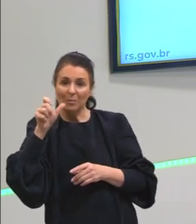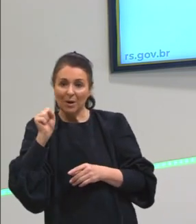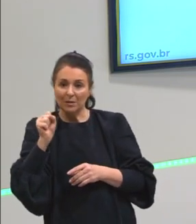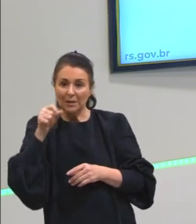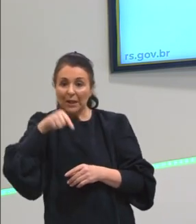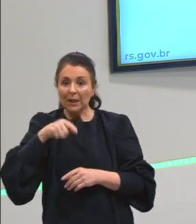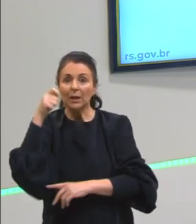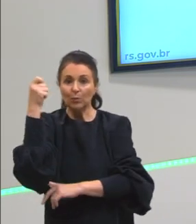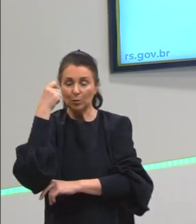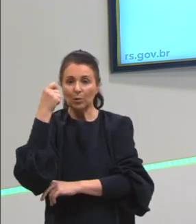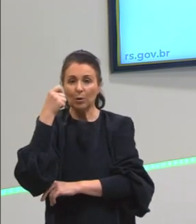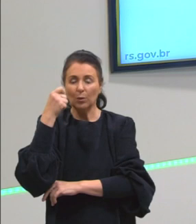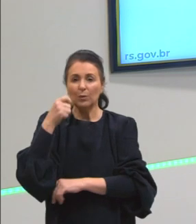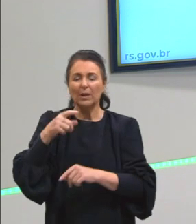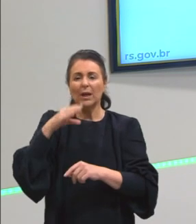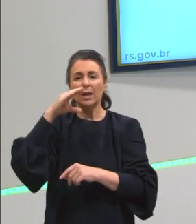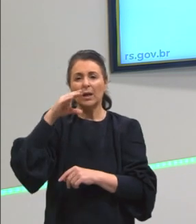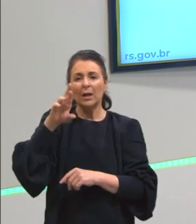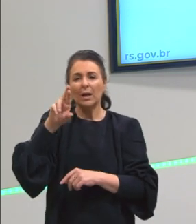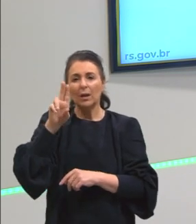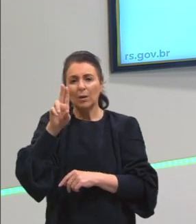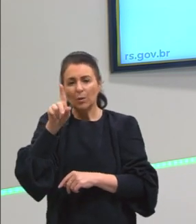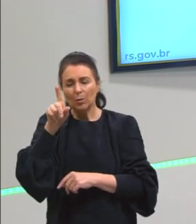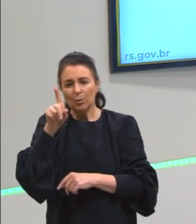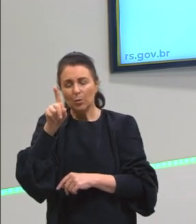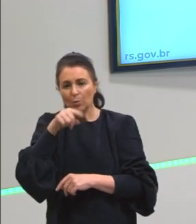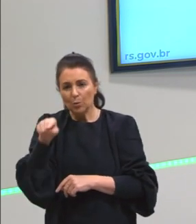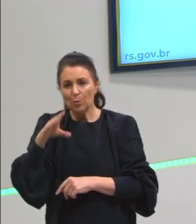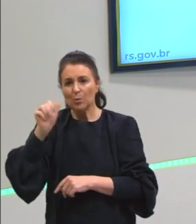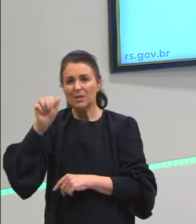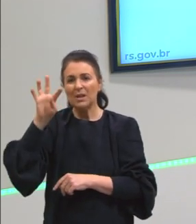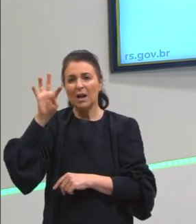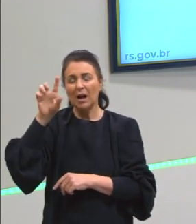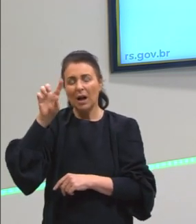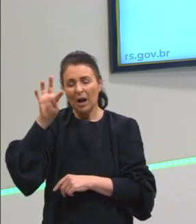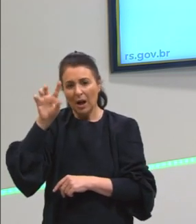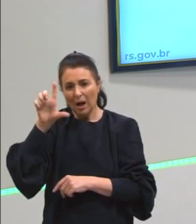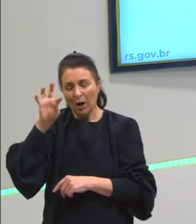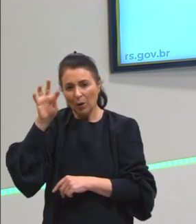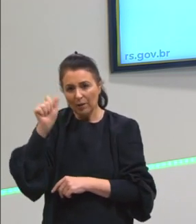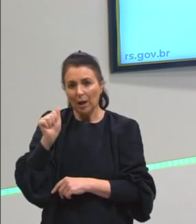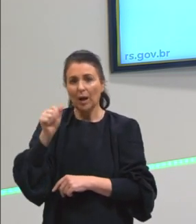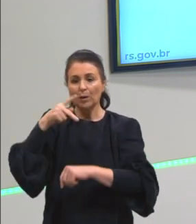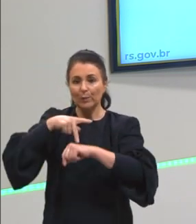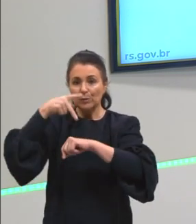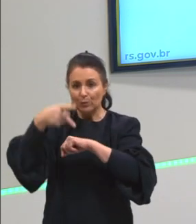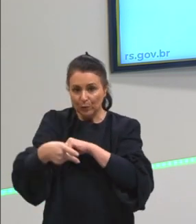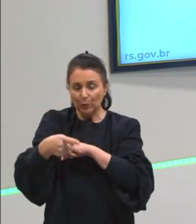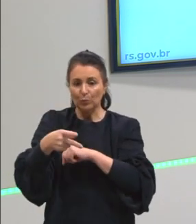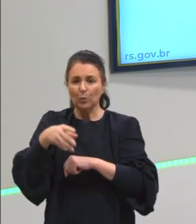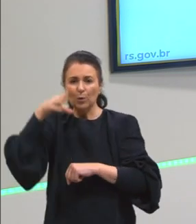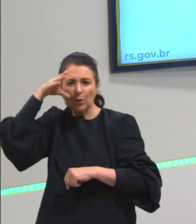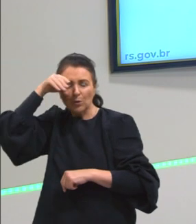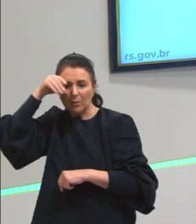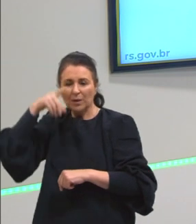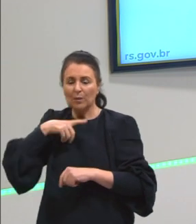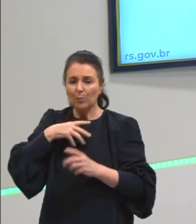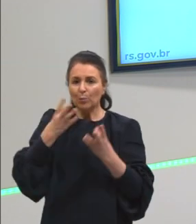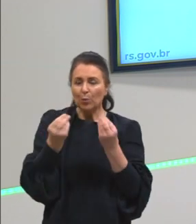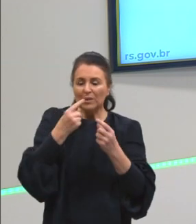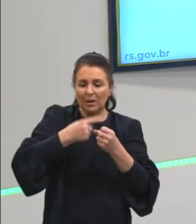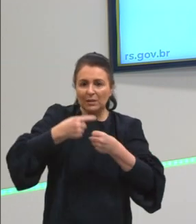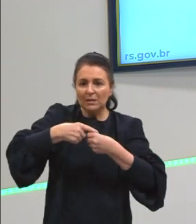regiões aqui de Cruzalta, passando por Passo Fundo. Se nós observarmos esses tropeiros, né? Eles têm muitas cidades,